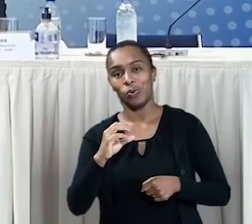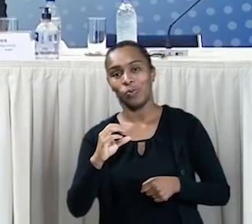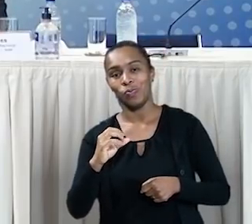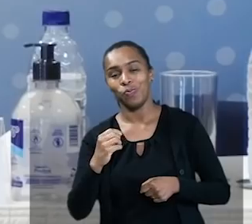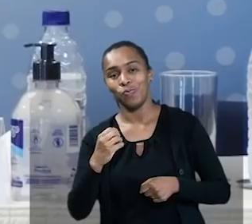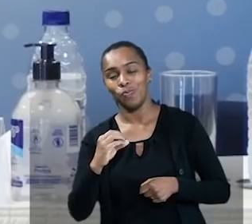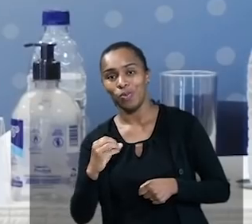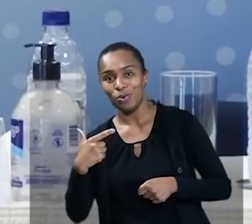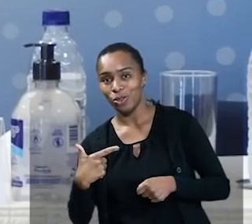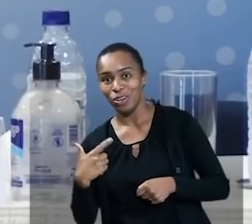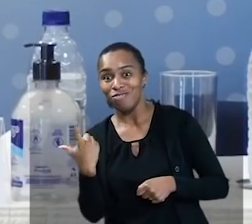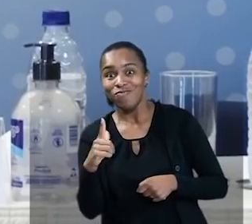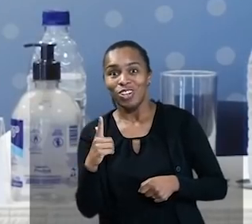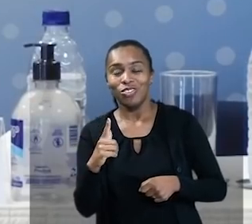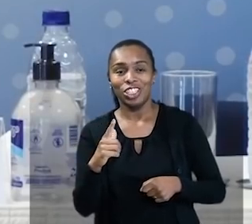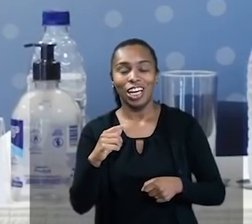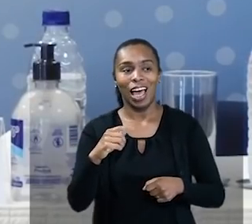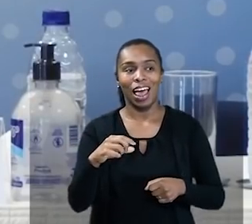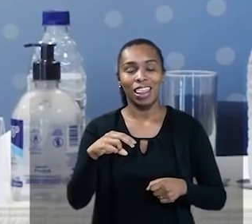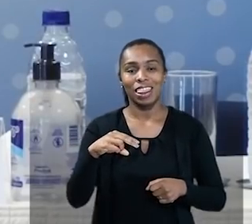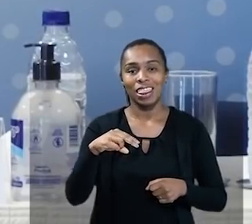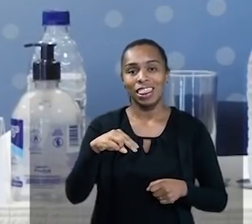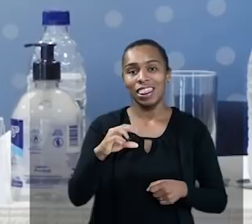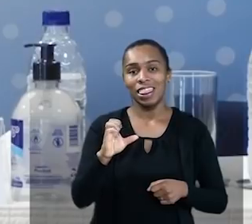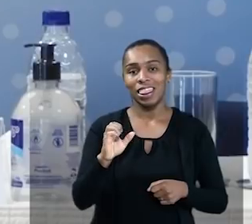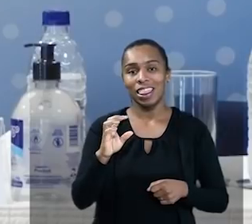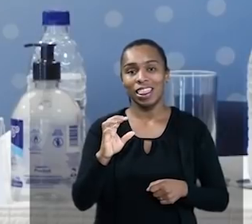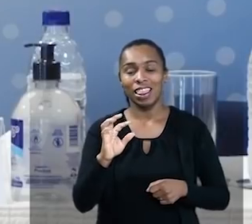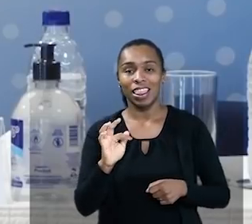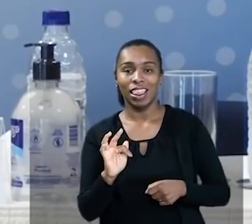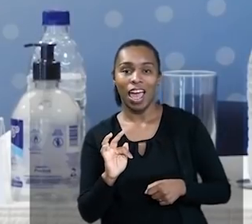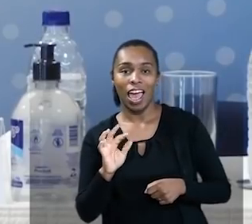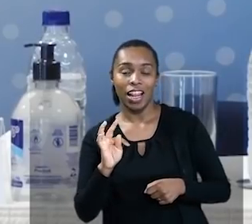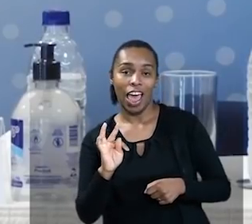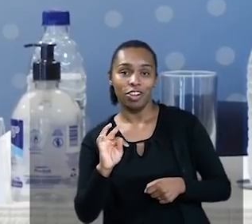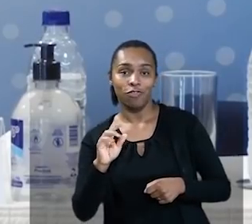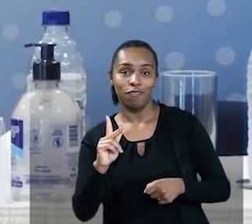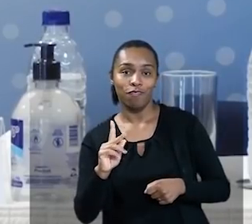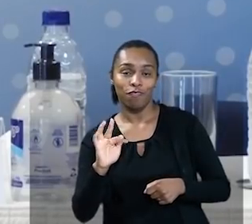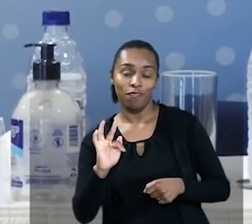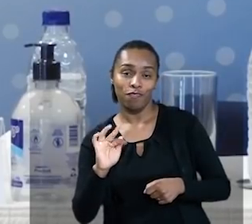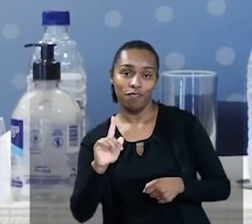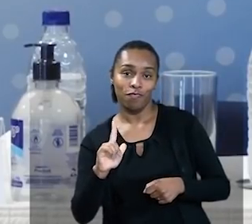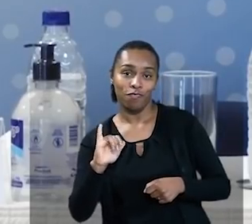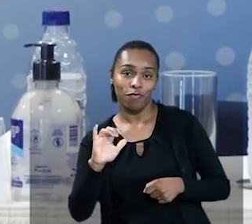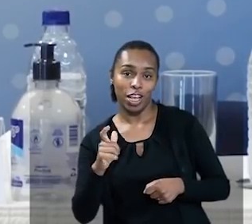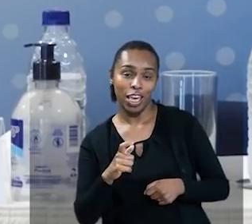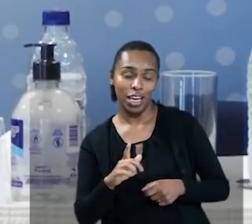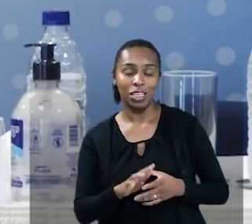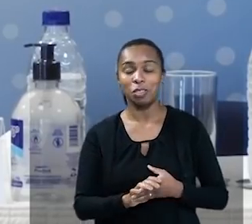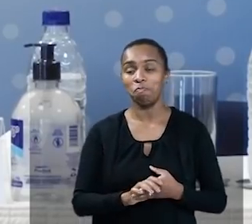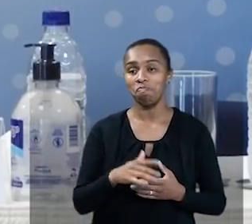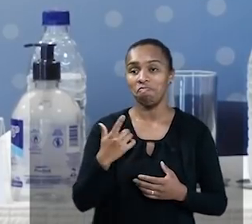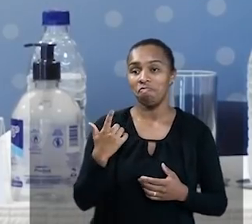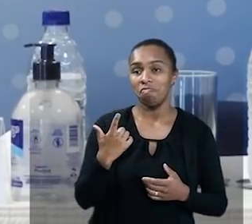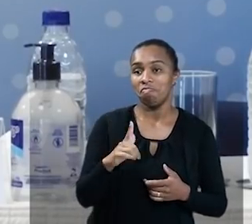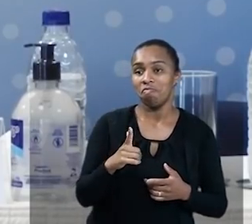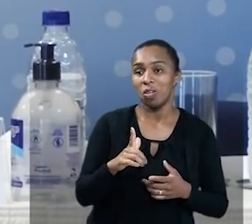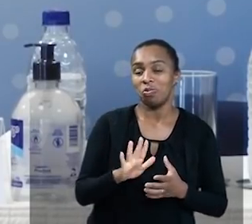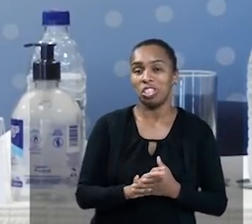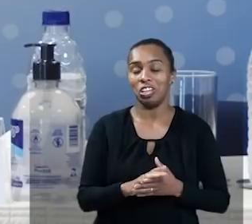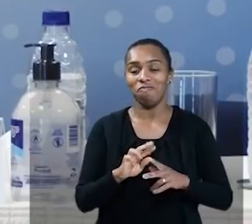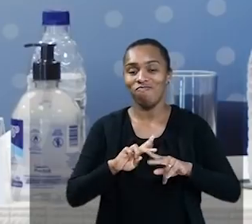Netflix, não havia streaming como serviços de difusão, os podcasts eram,